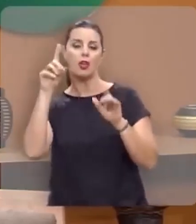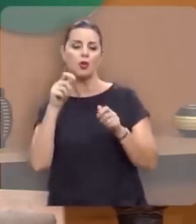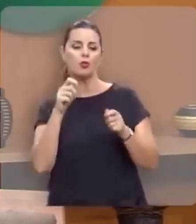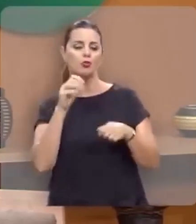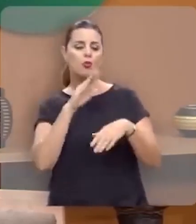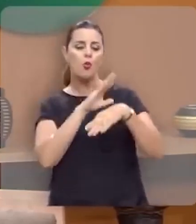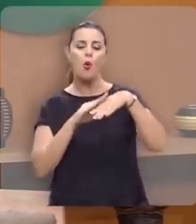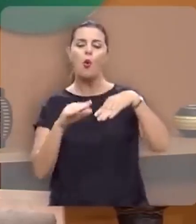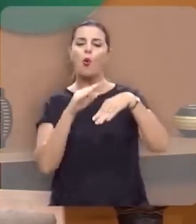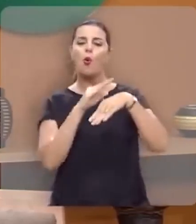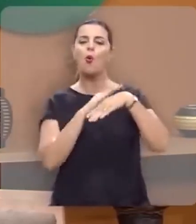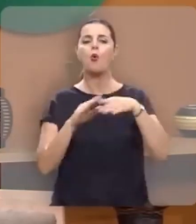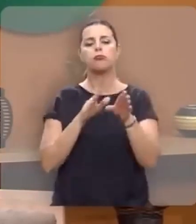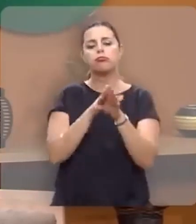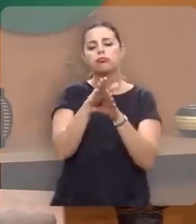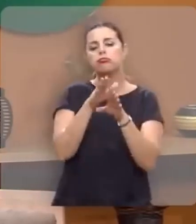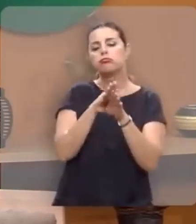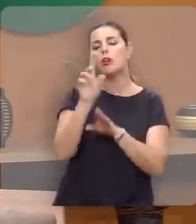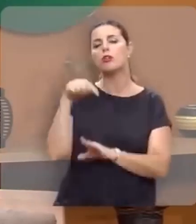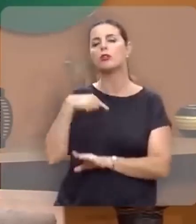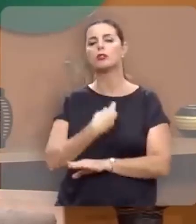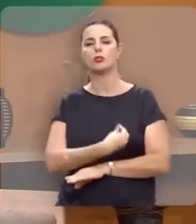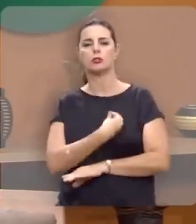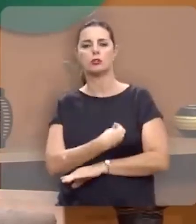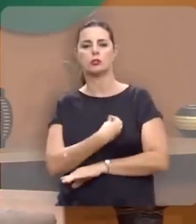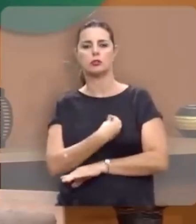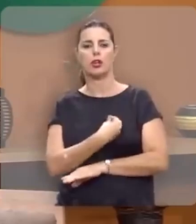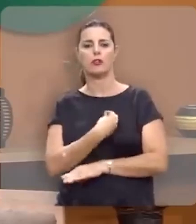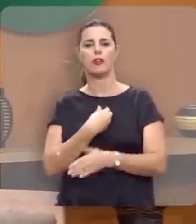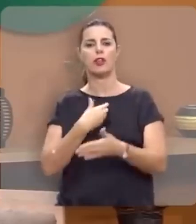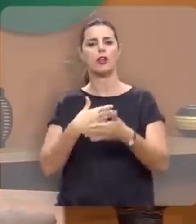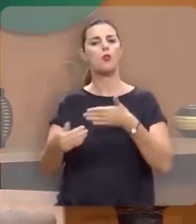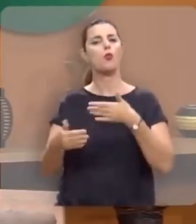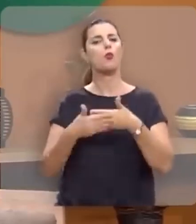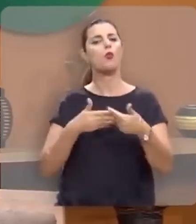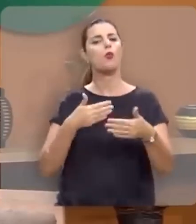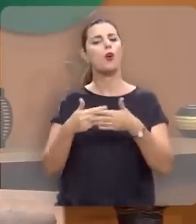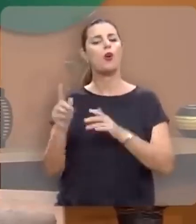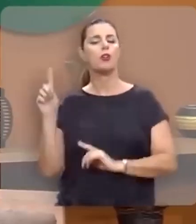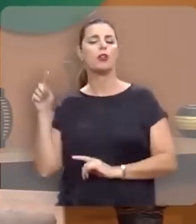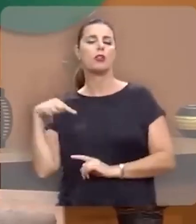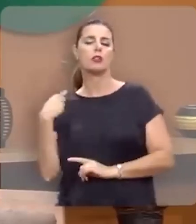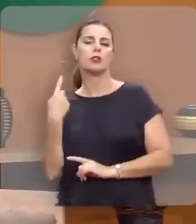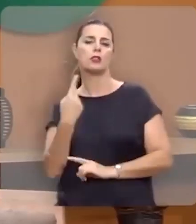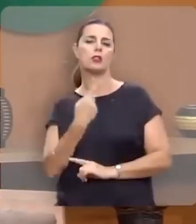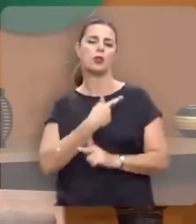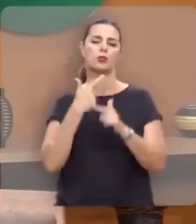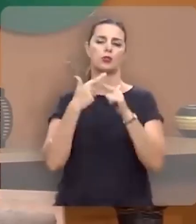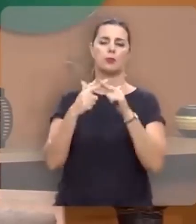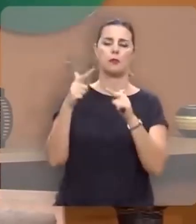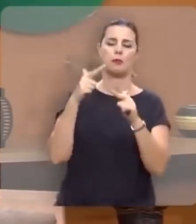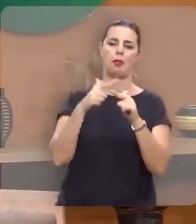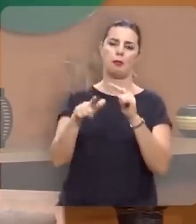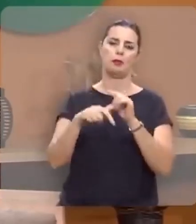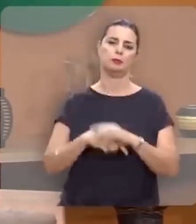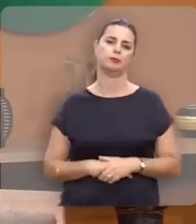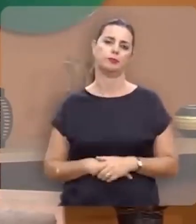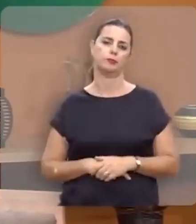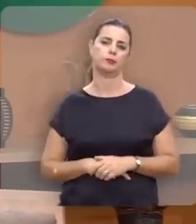nos consola ou nos conforta em toda a nossa tribulação